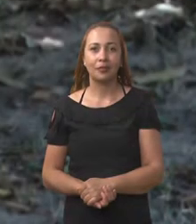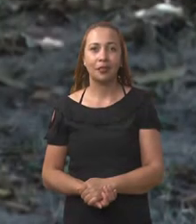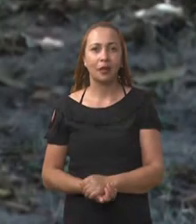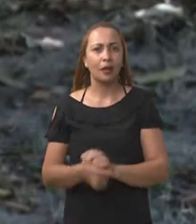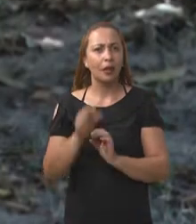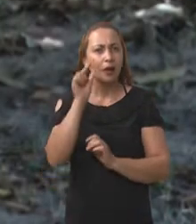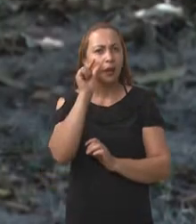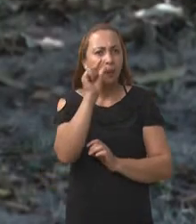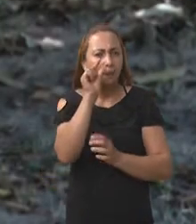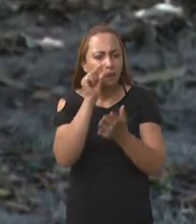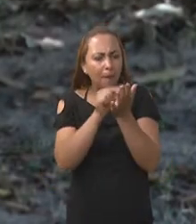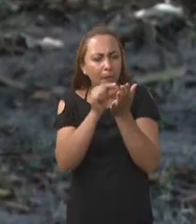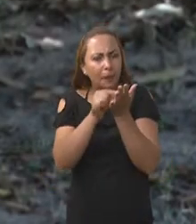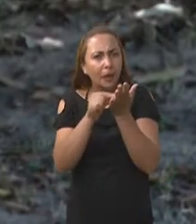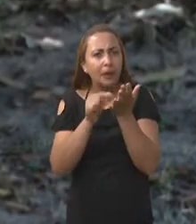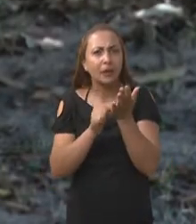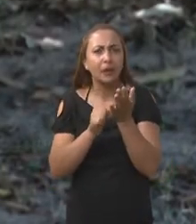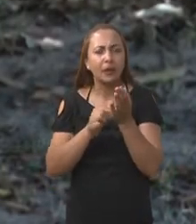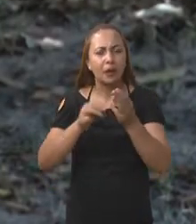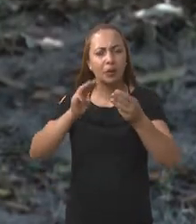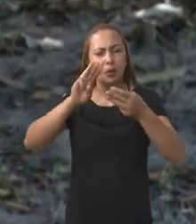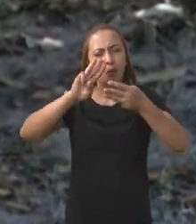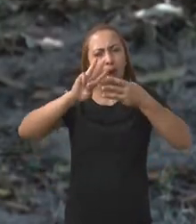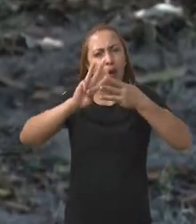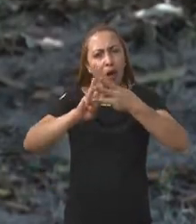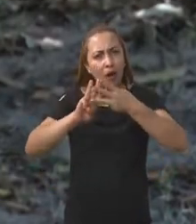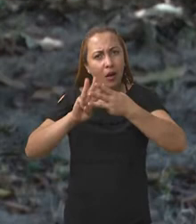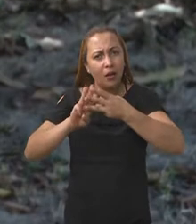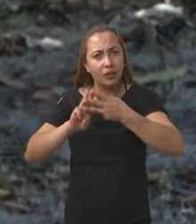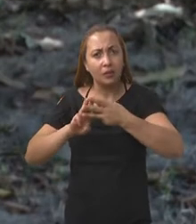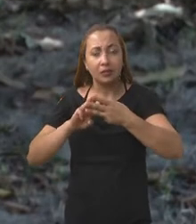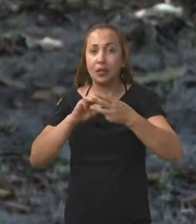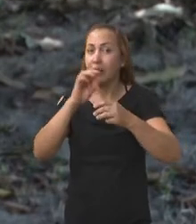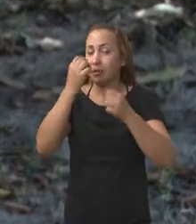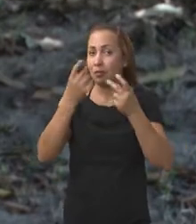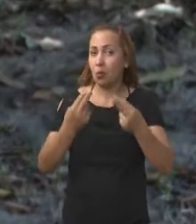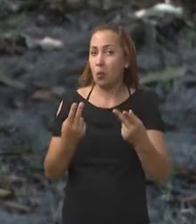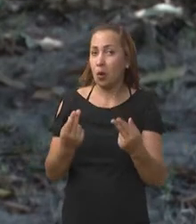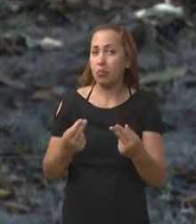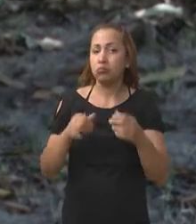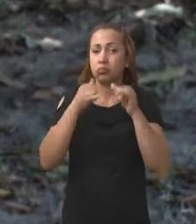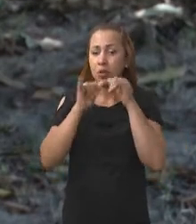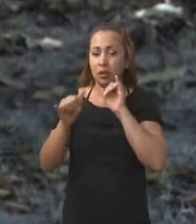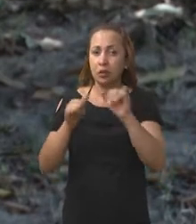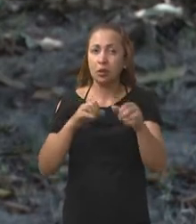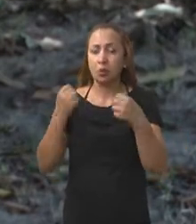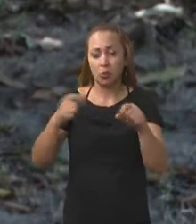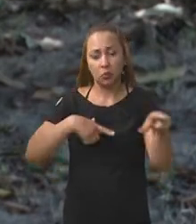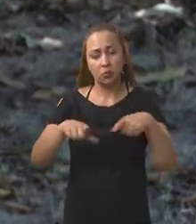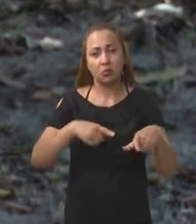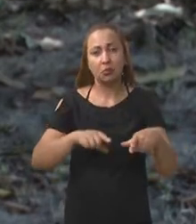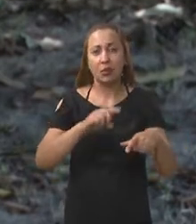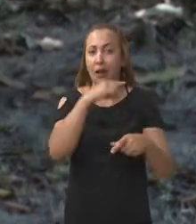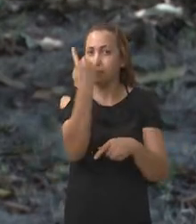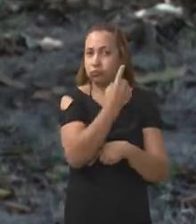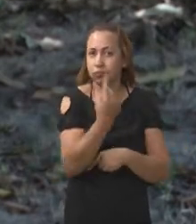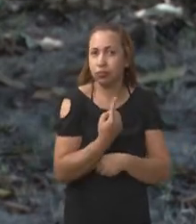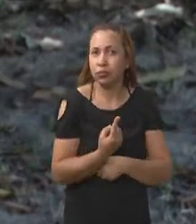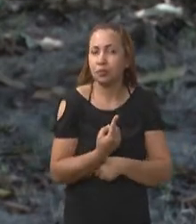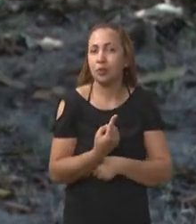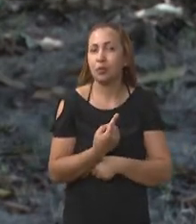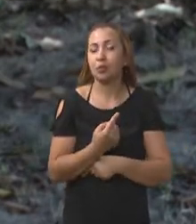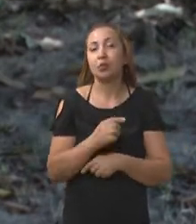Micro-redes são definidas como uma rede de distribuição de energia elétrica que pode operar isoladamente do sistema de